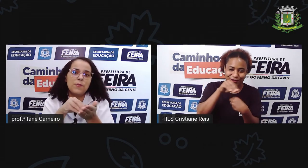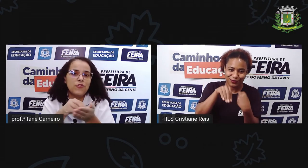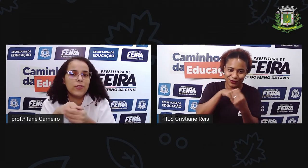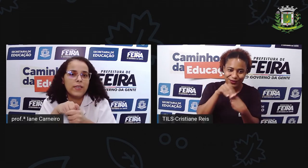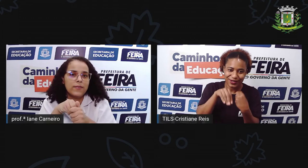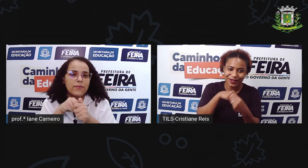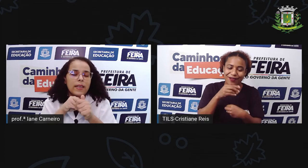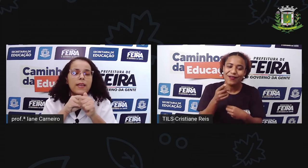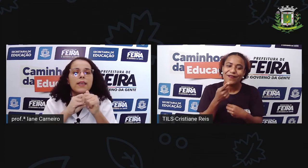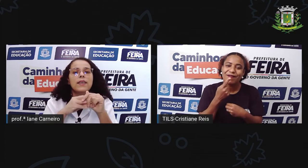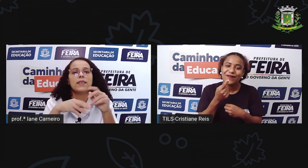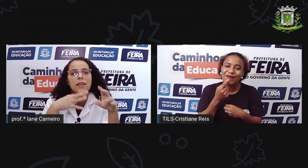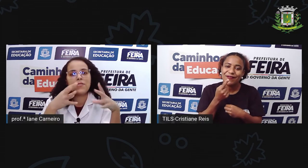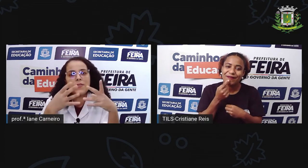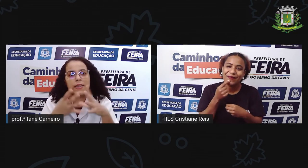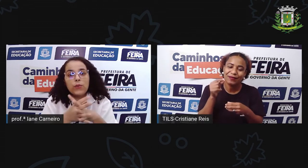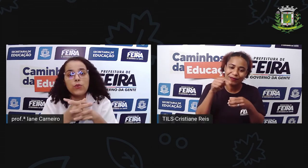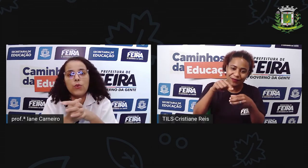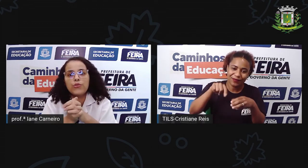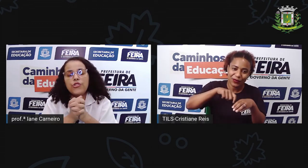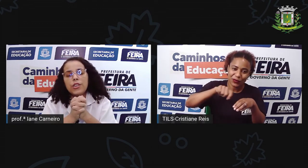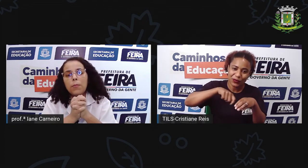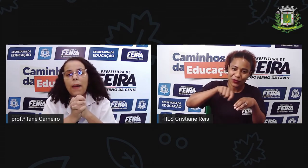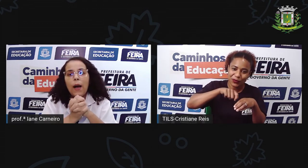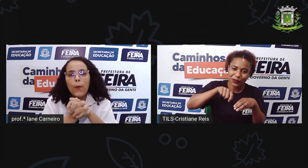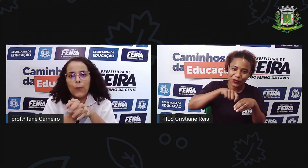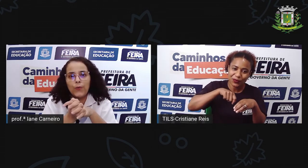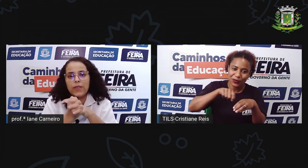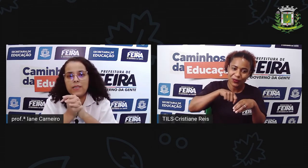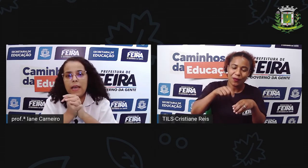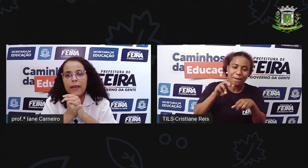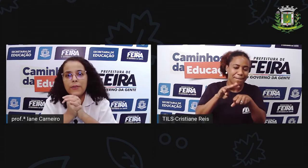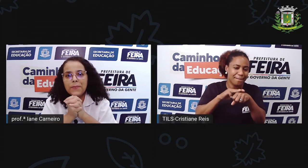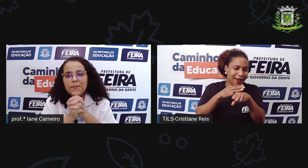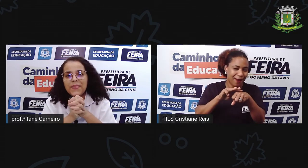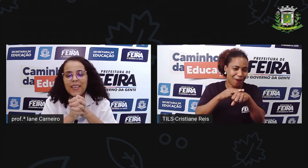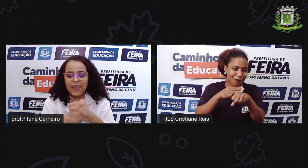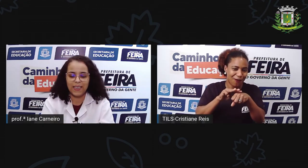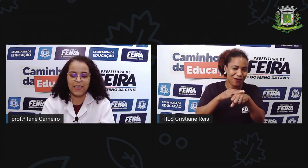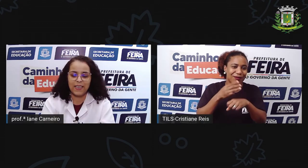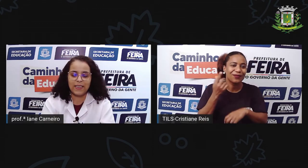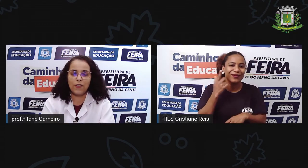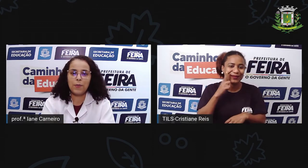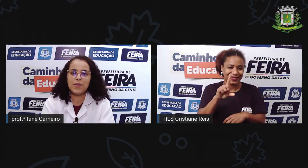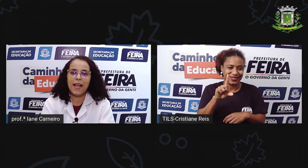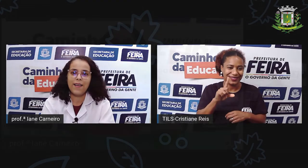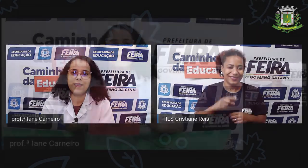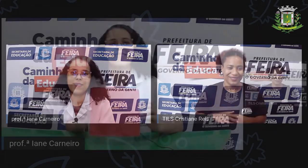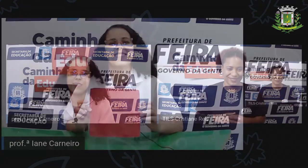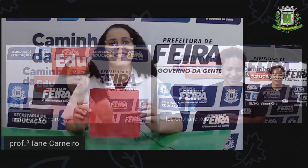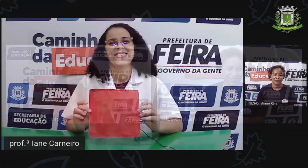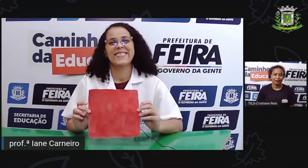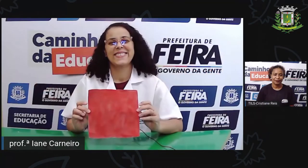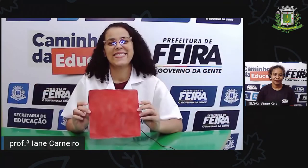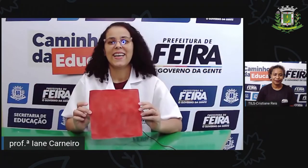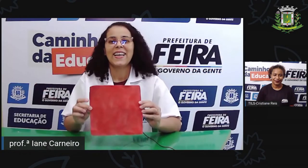e fazer a misturinha, né? E aí você vai ter um tom de marrom, tá certo? Então vamos lá?